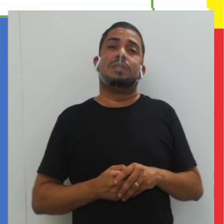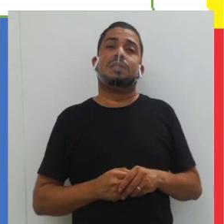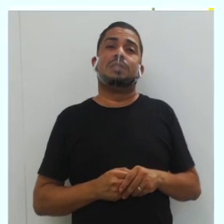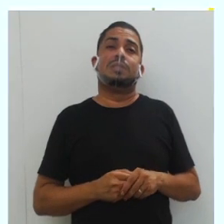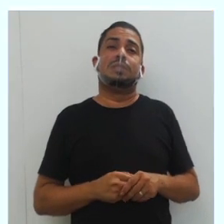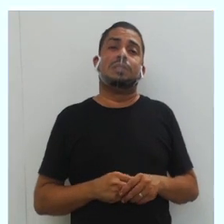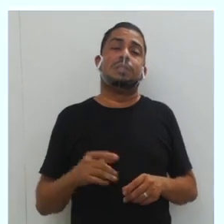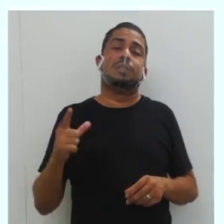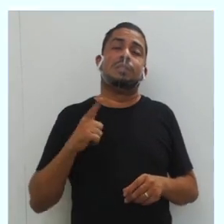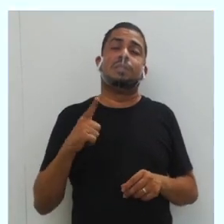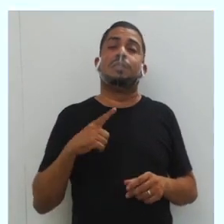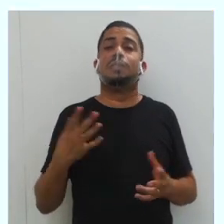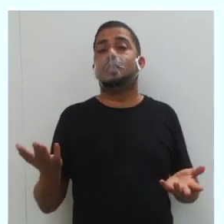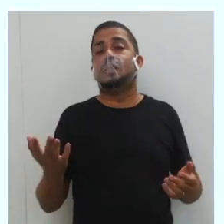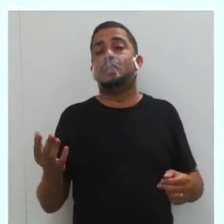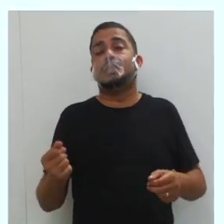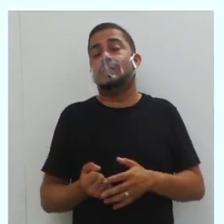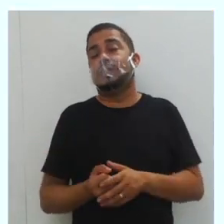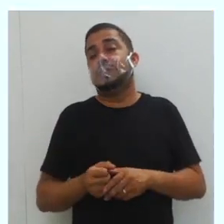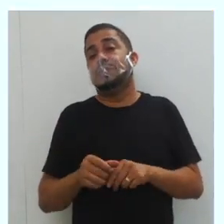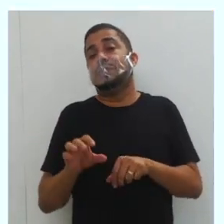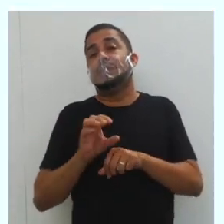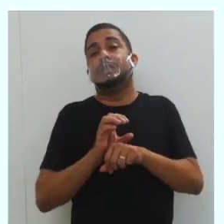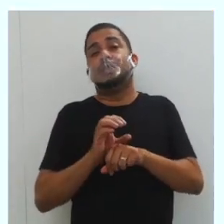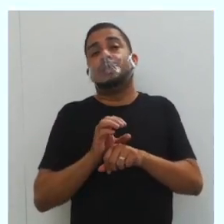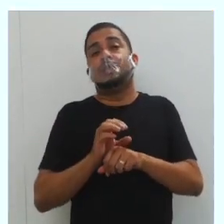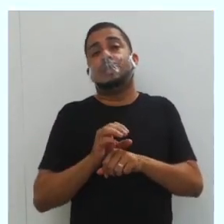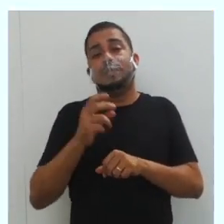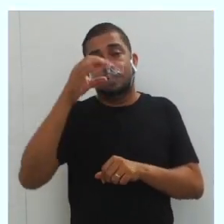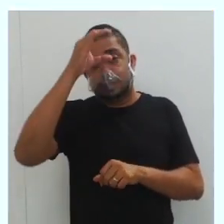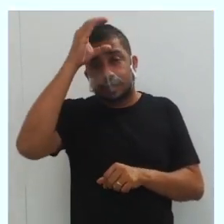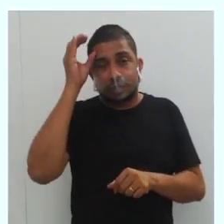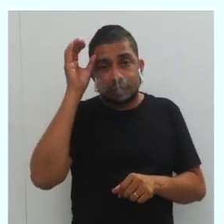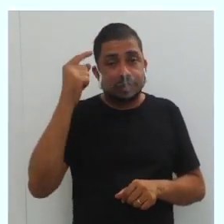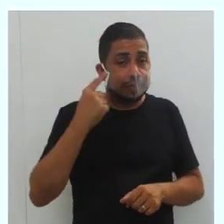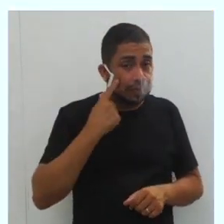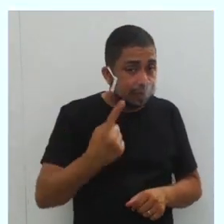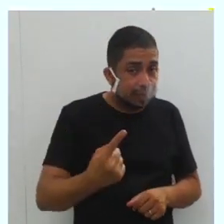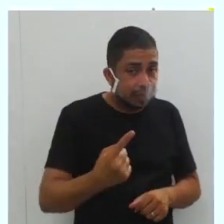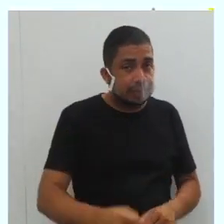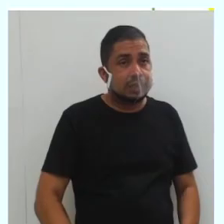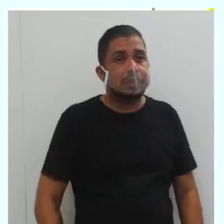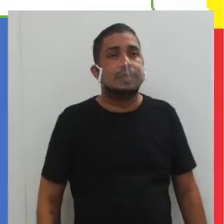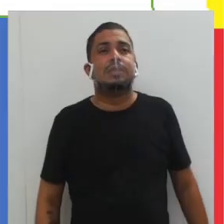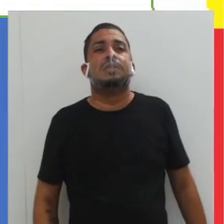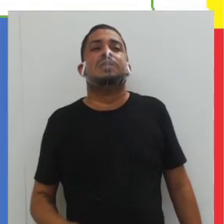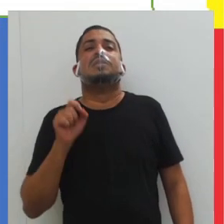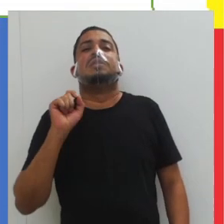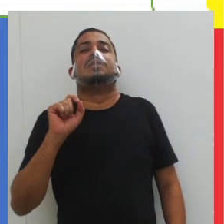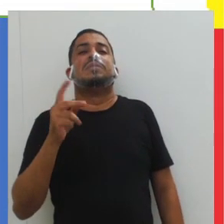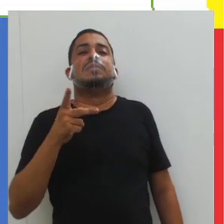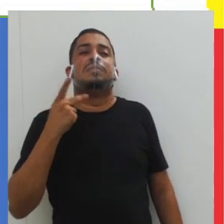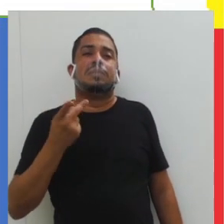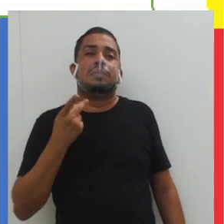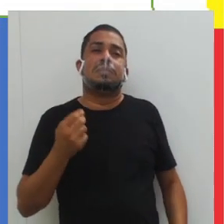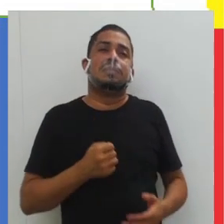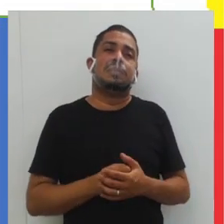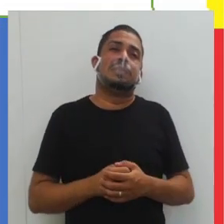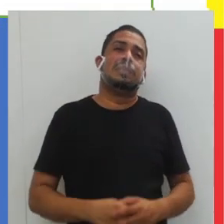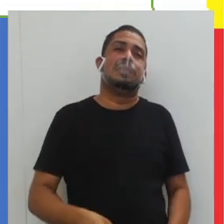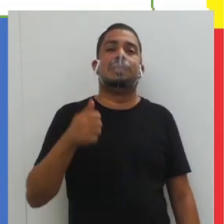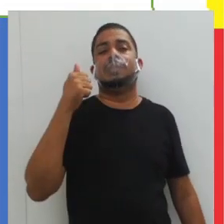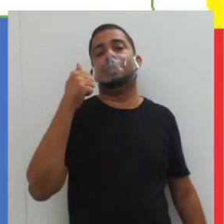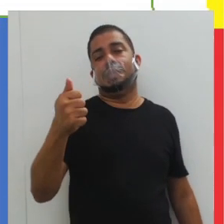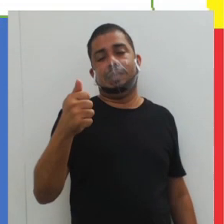a questão da vida cidadã desses grupos minoritários. Vamos ver aqui? Quem falou aqui justamente